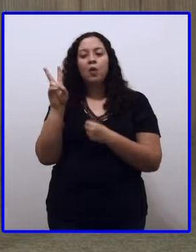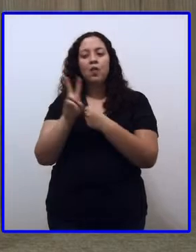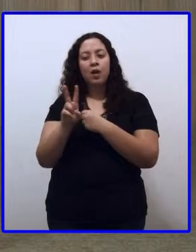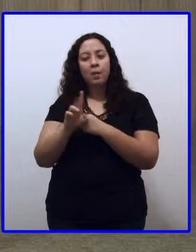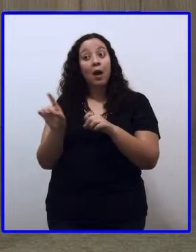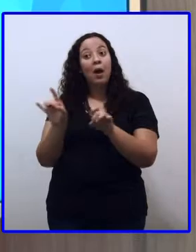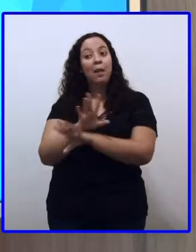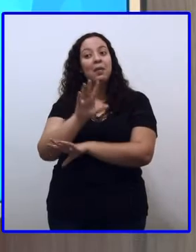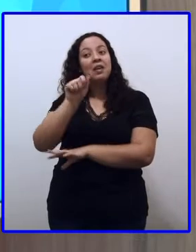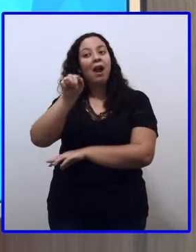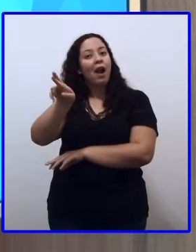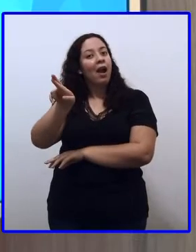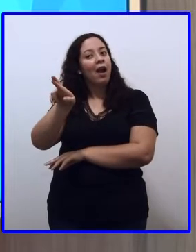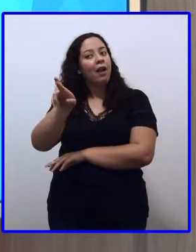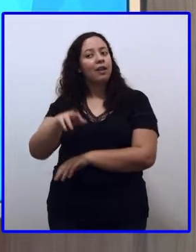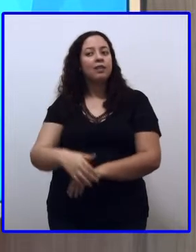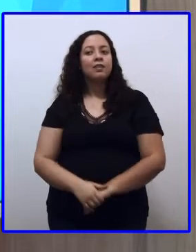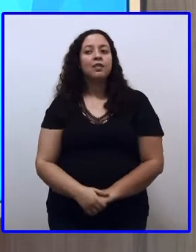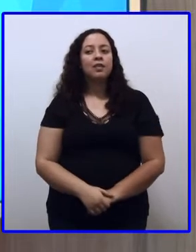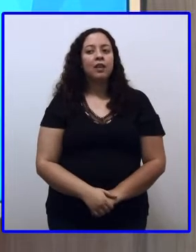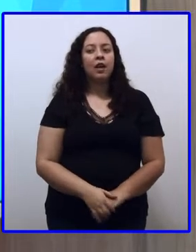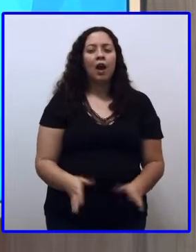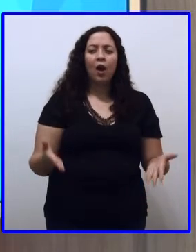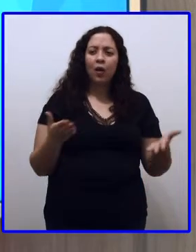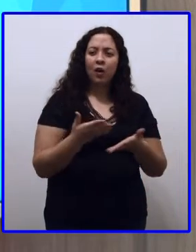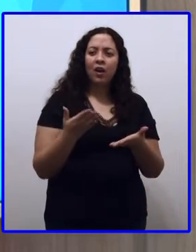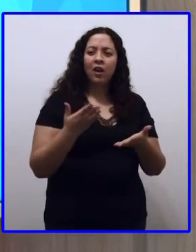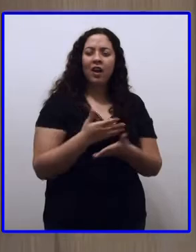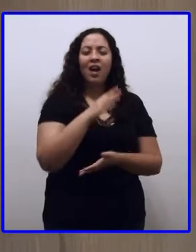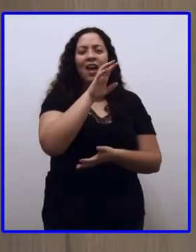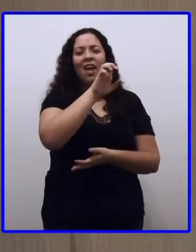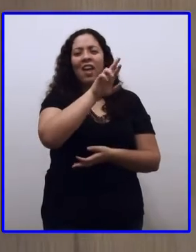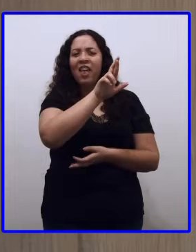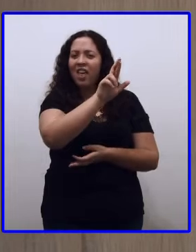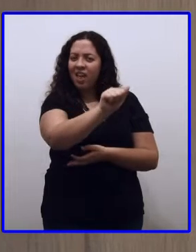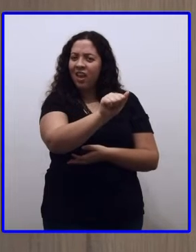o era, pra Natália? Mostra aí. O verbo ser.